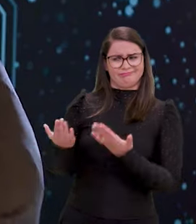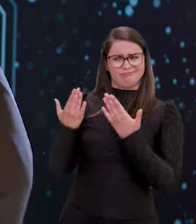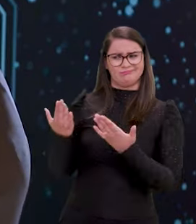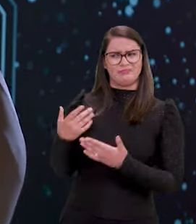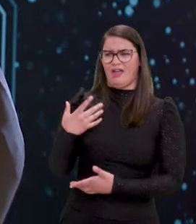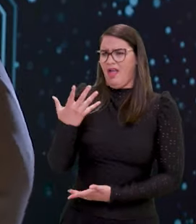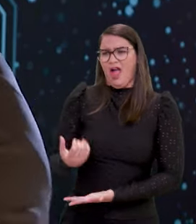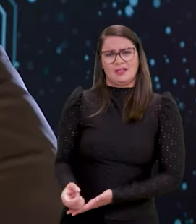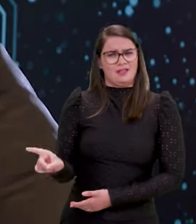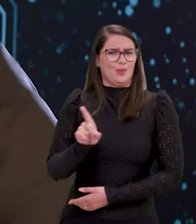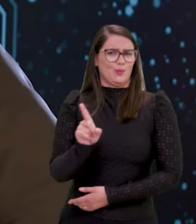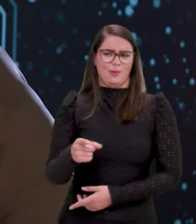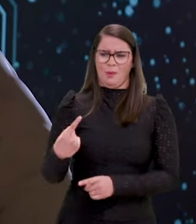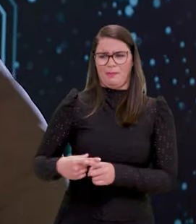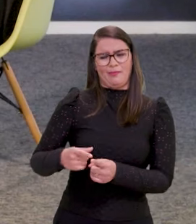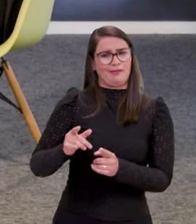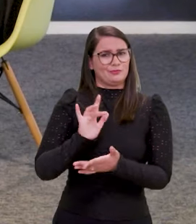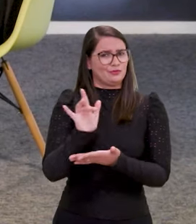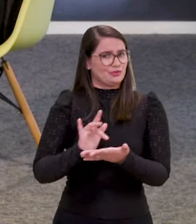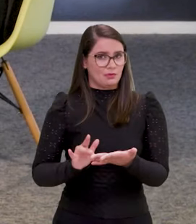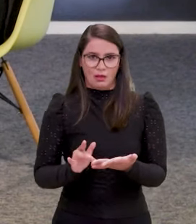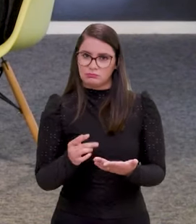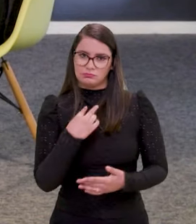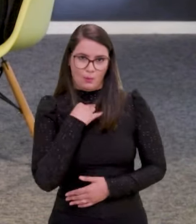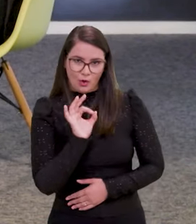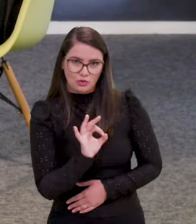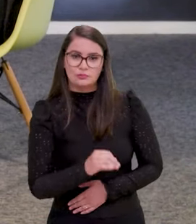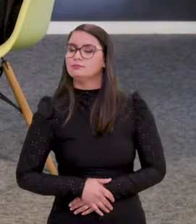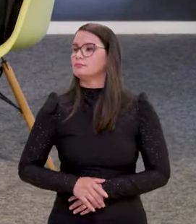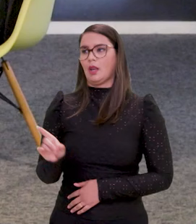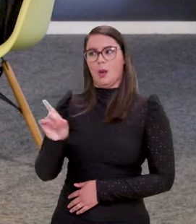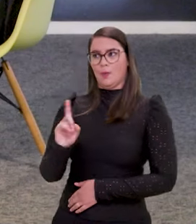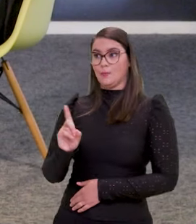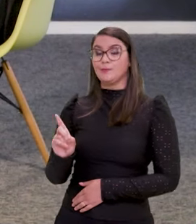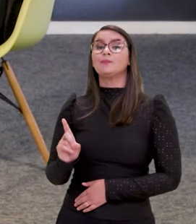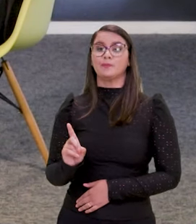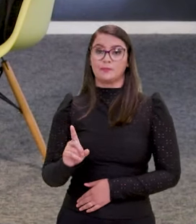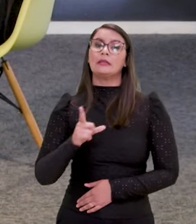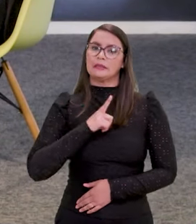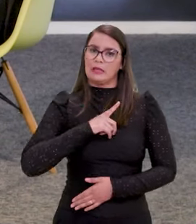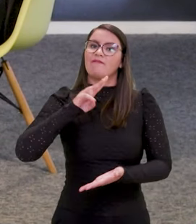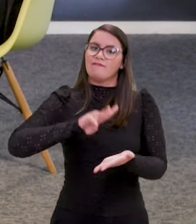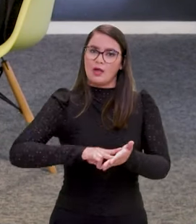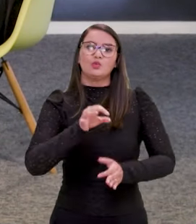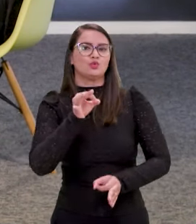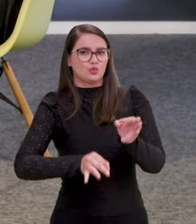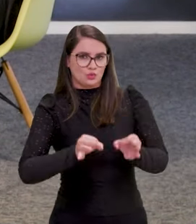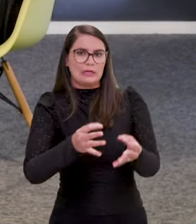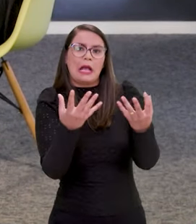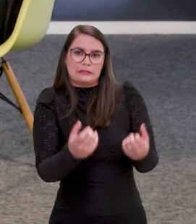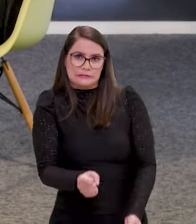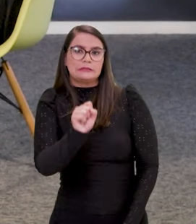ou falar, olha, eu não aceito porque é uma assinatura digital. Isso não pode. Não, o que acontece é isso. Ela tem a validade jurídica,